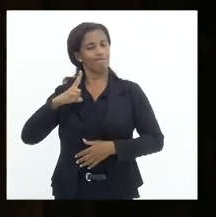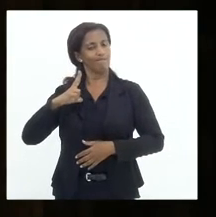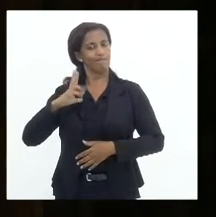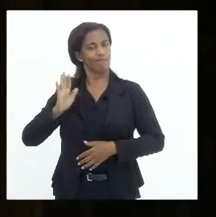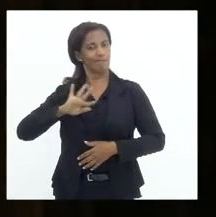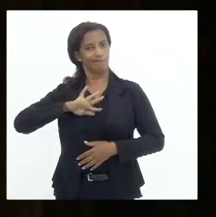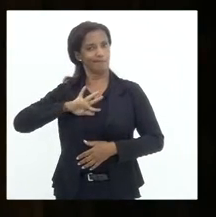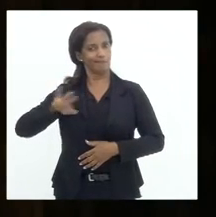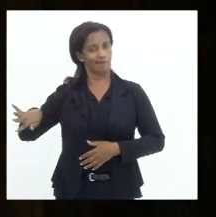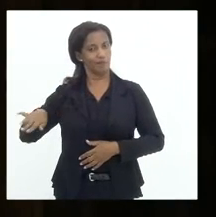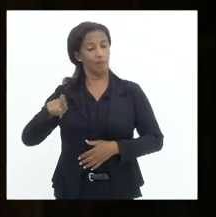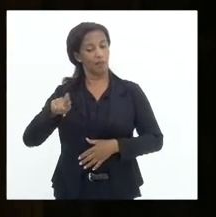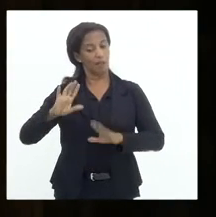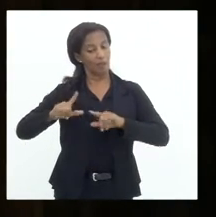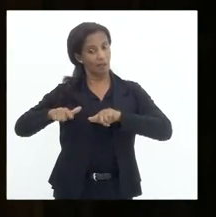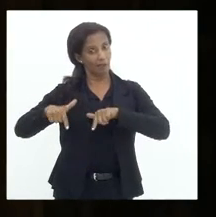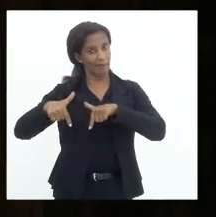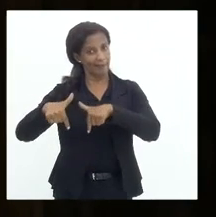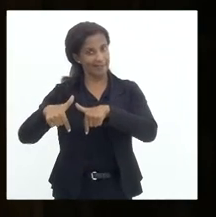mim, é ação